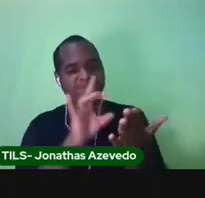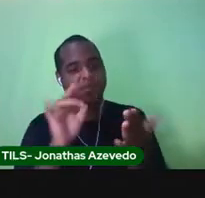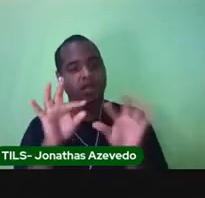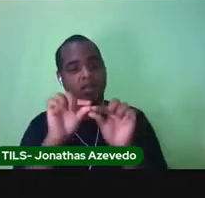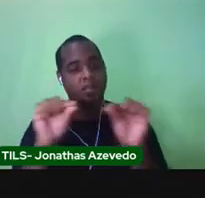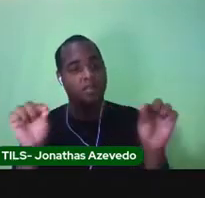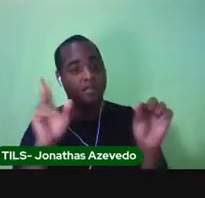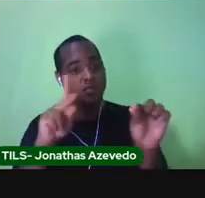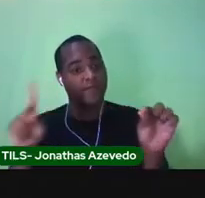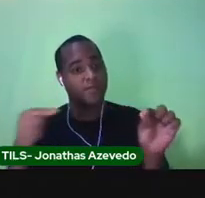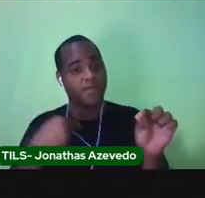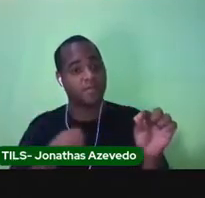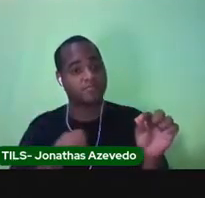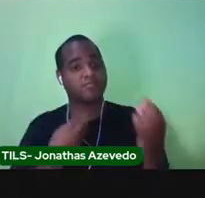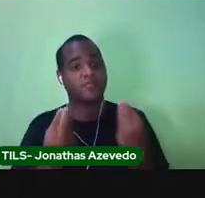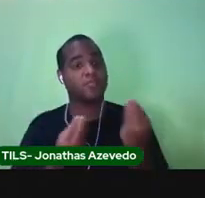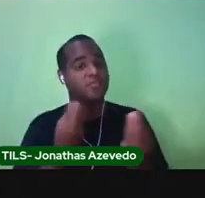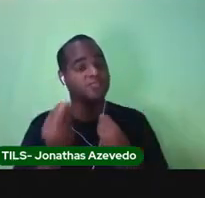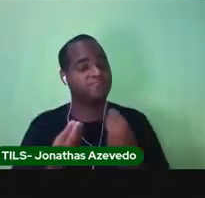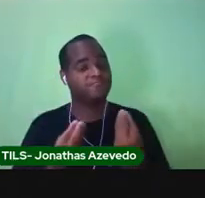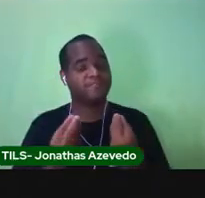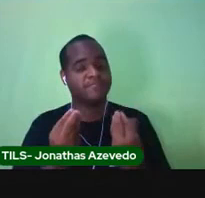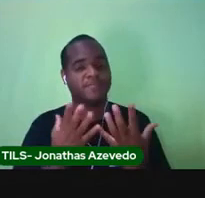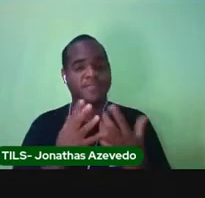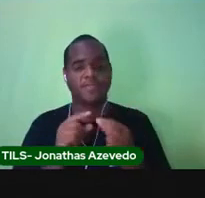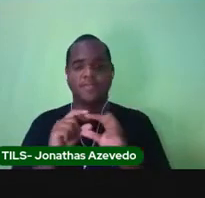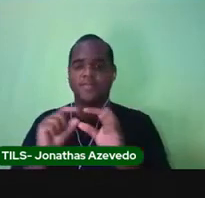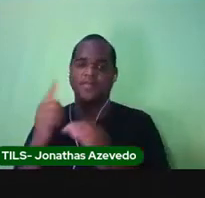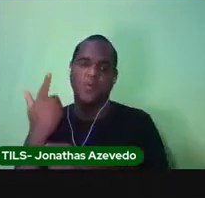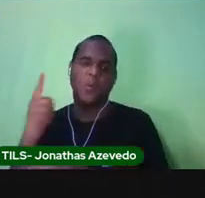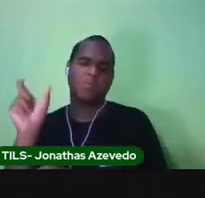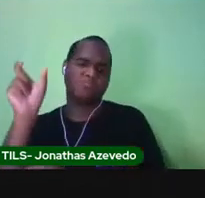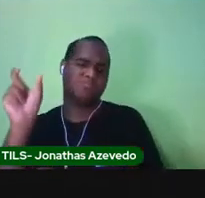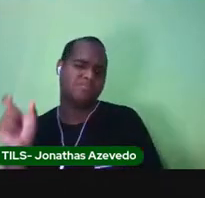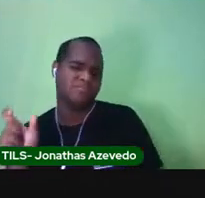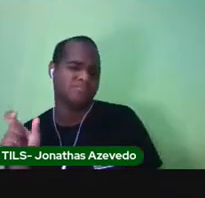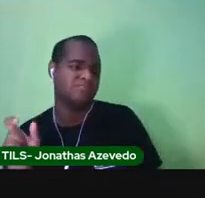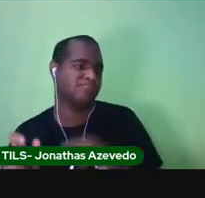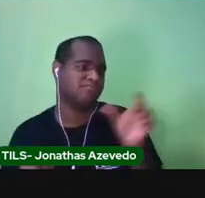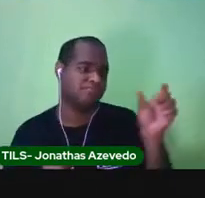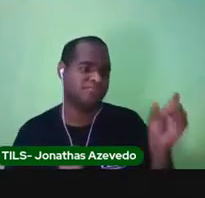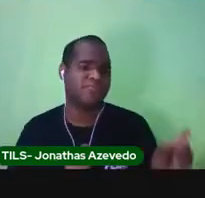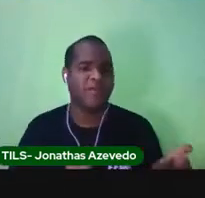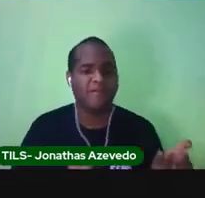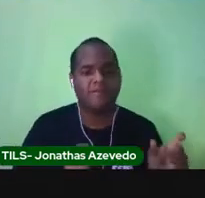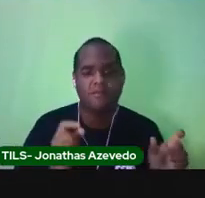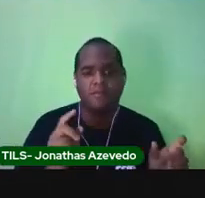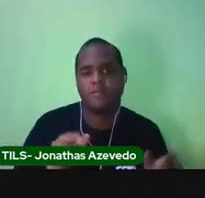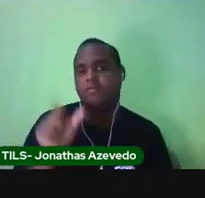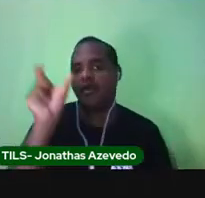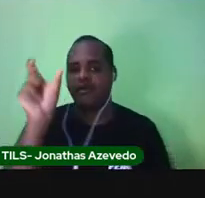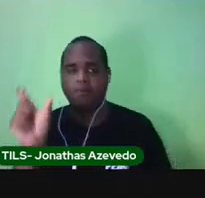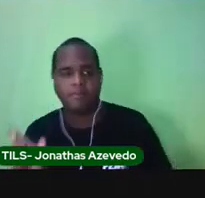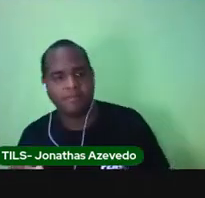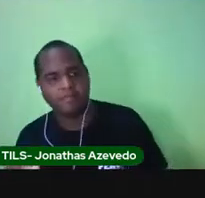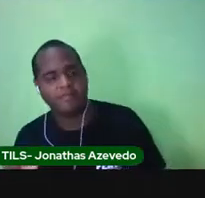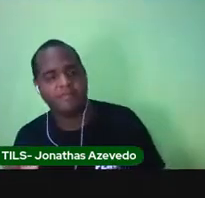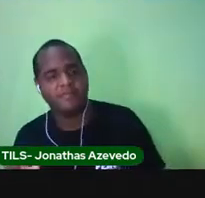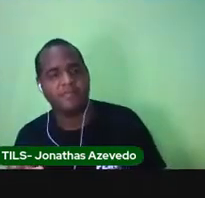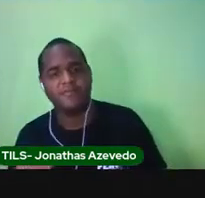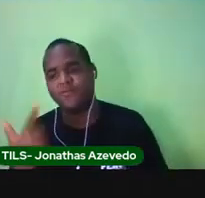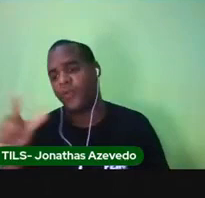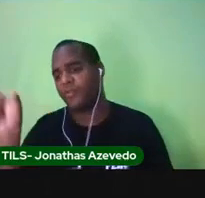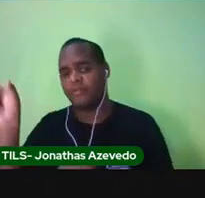da Proélida não pode ser a de Guilherme, a de Rebeca, de Thaís, de